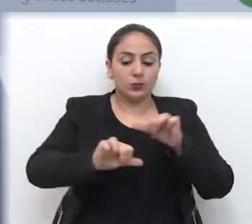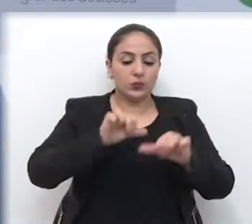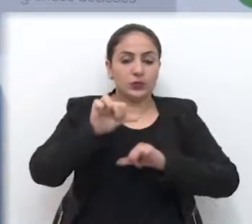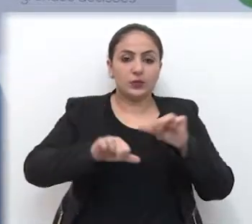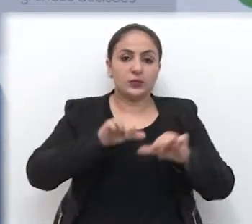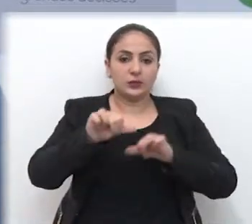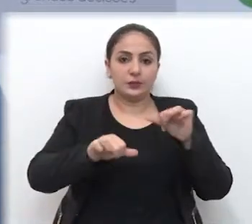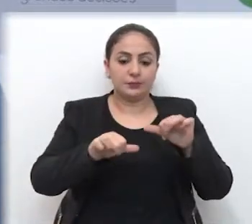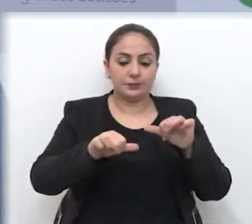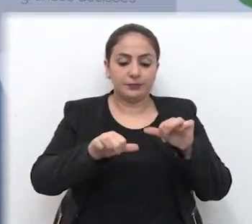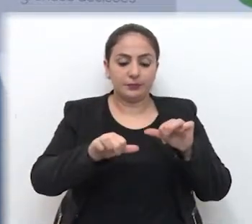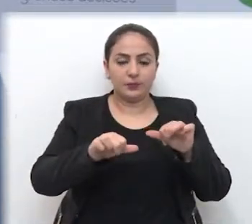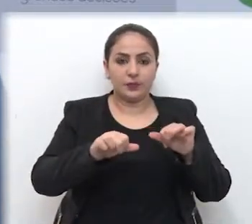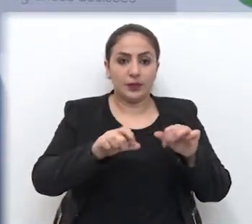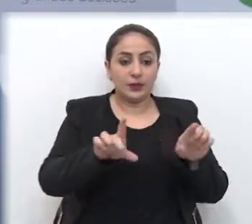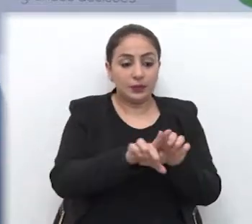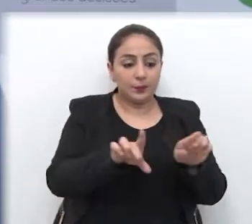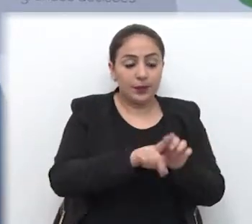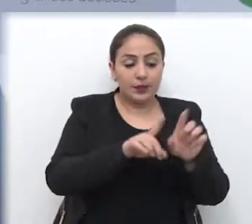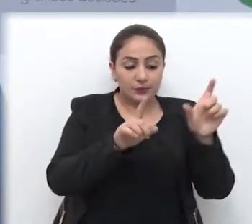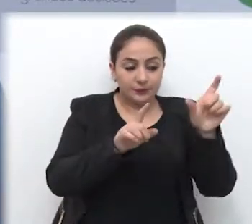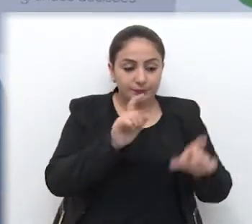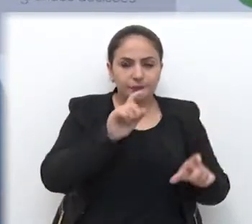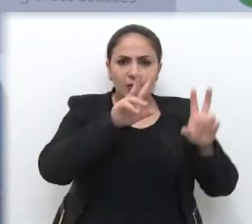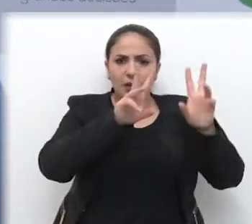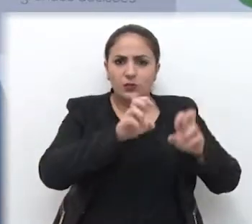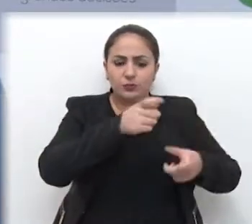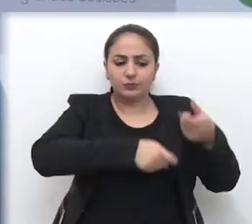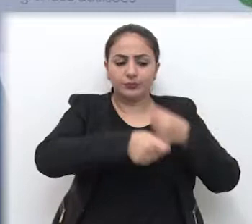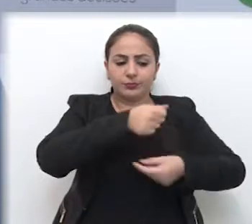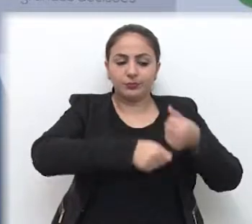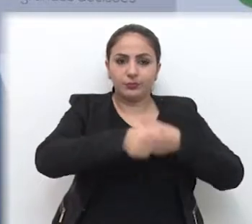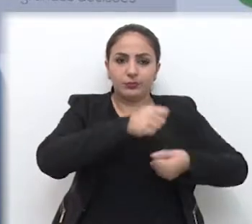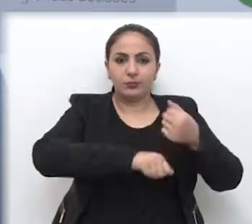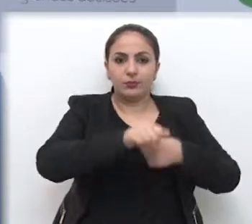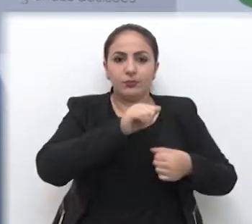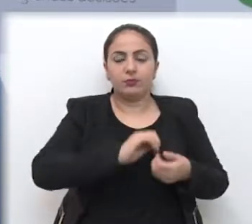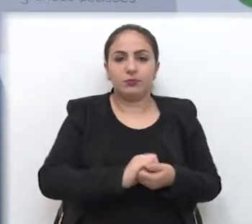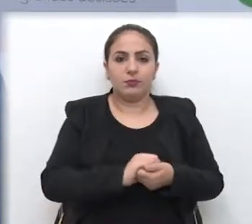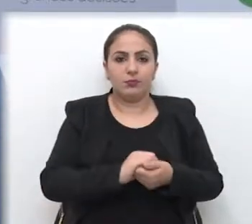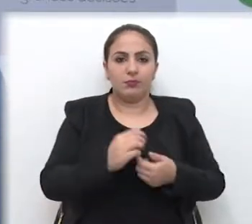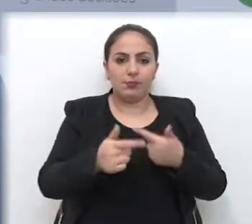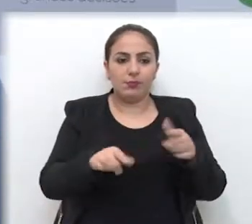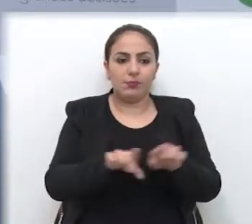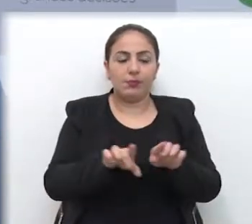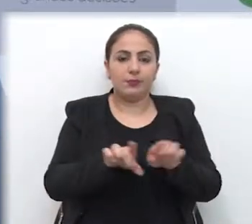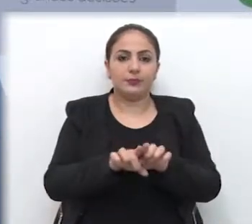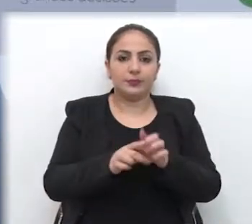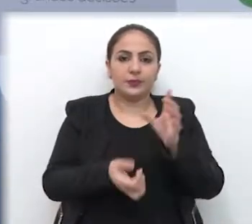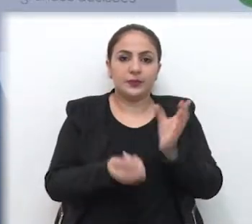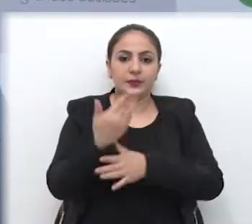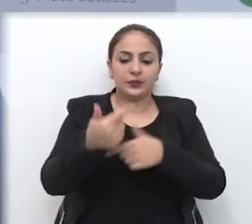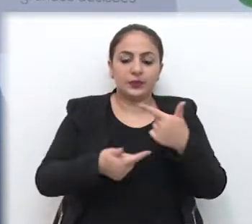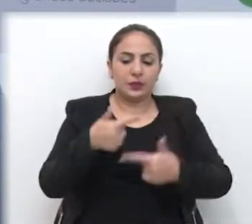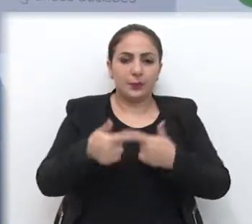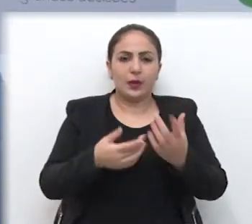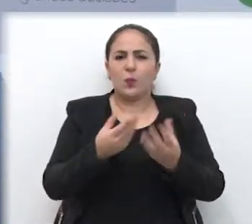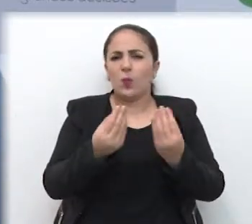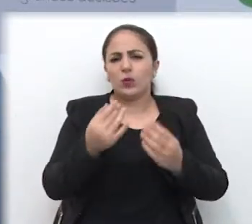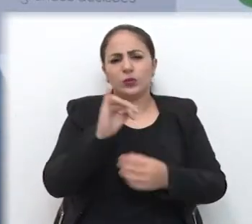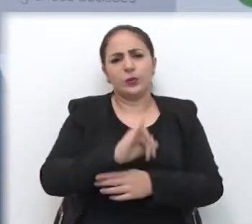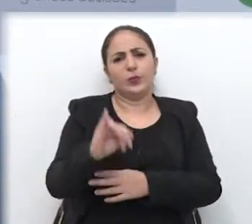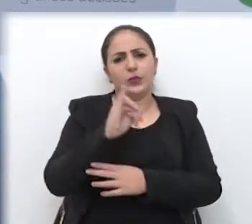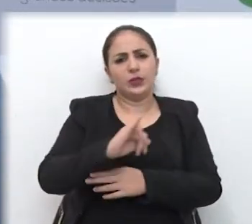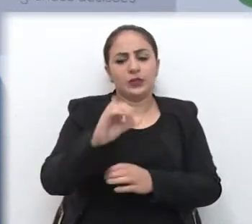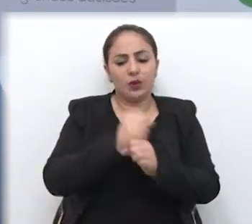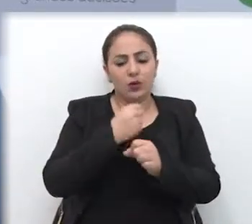mudança, tanto na questão econômica, como na geração de empregos. É